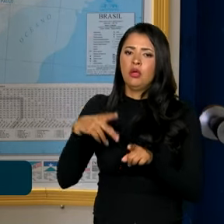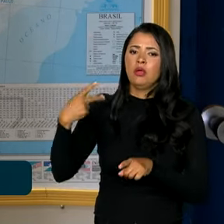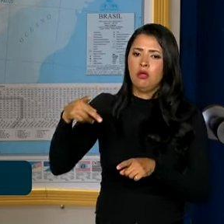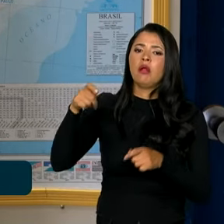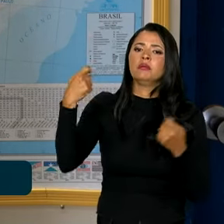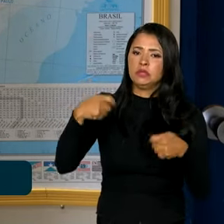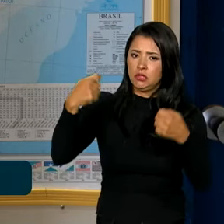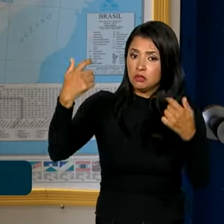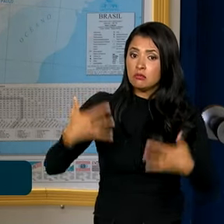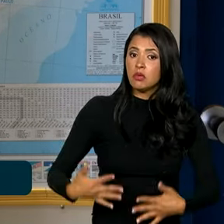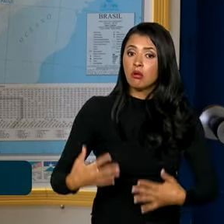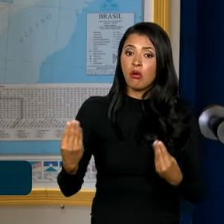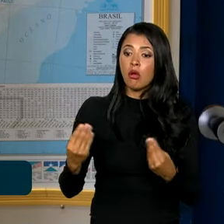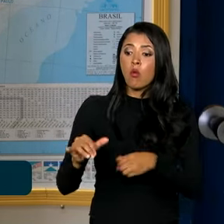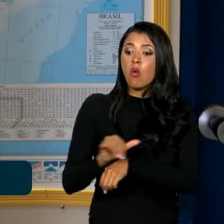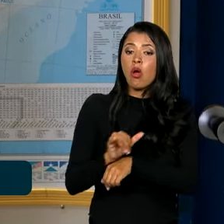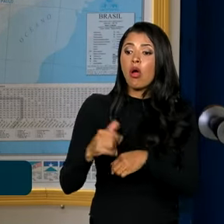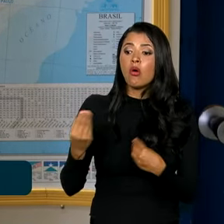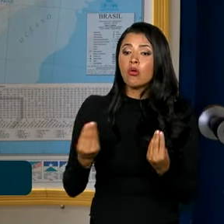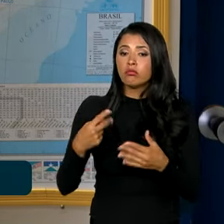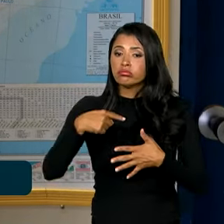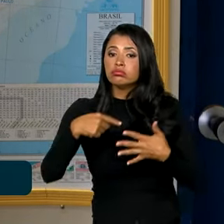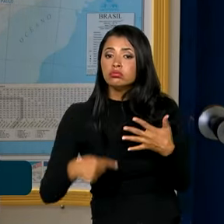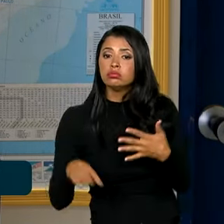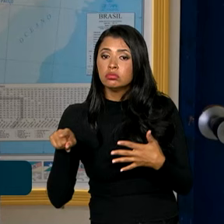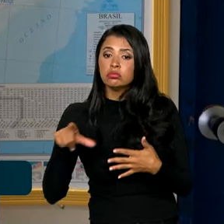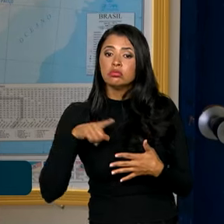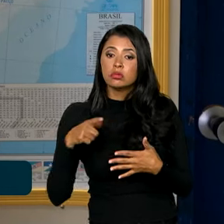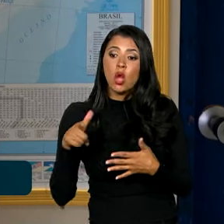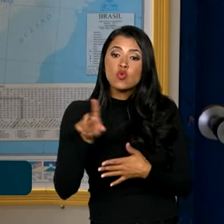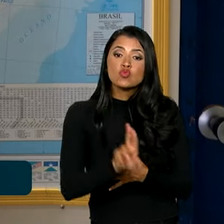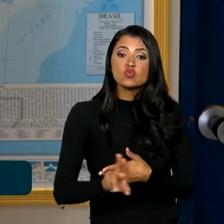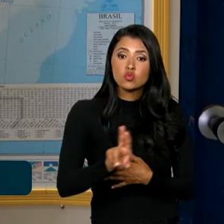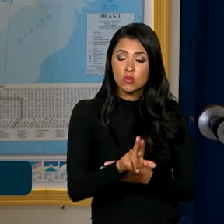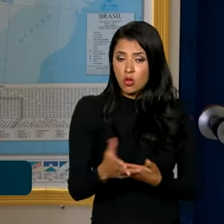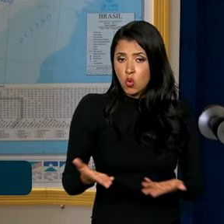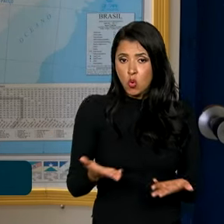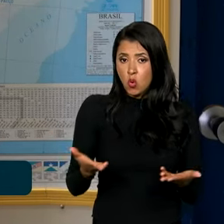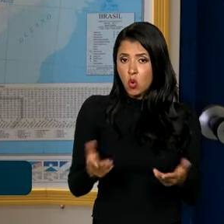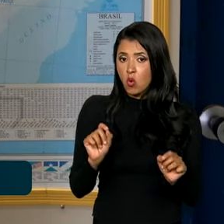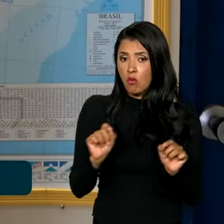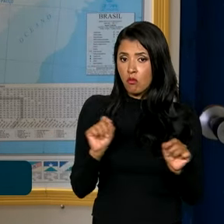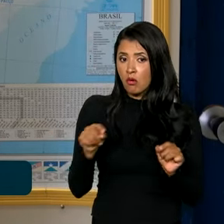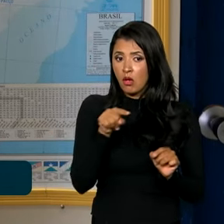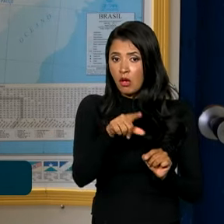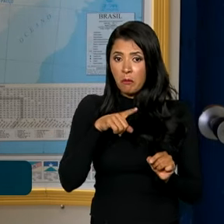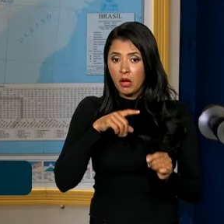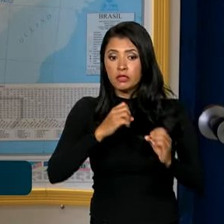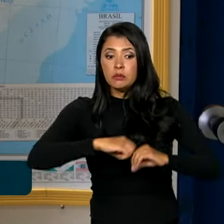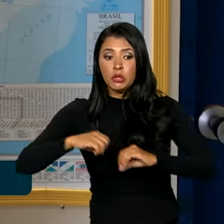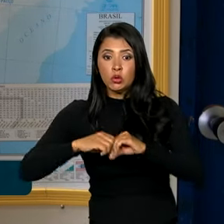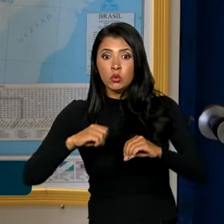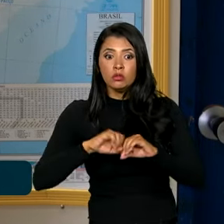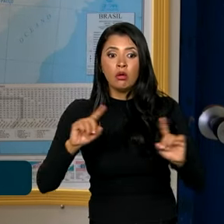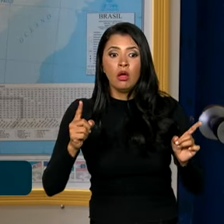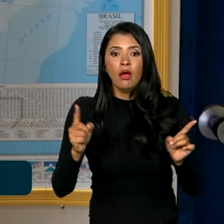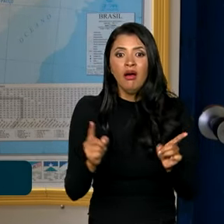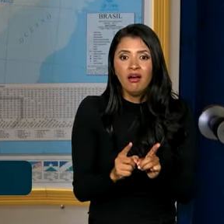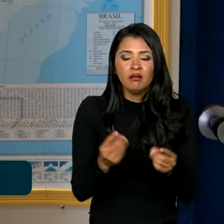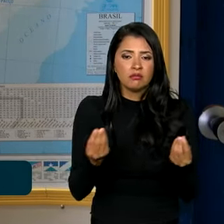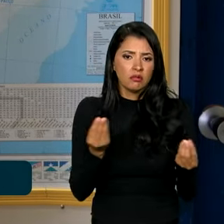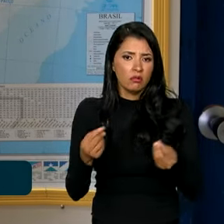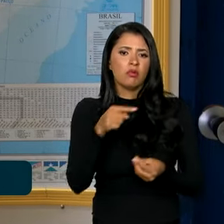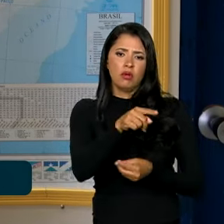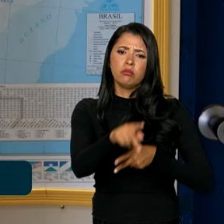ter que explicar que medidas está adotando para mitigar esses prejuízos que